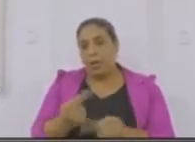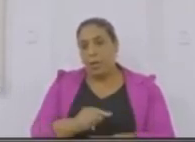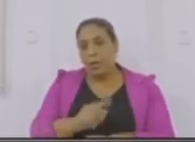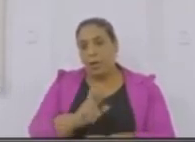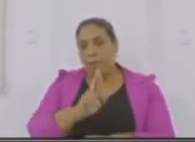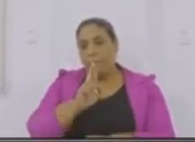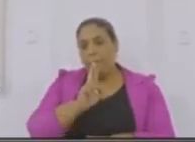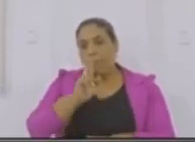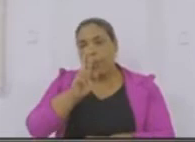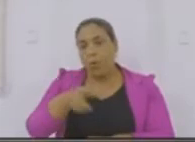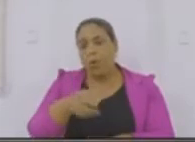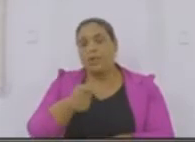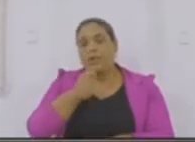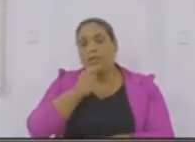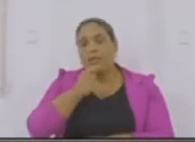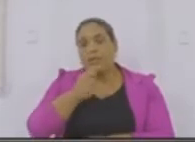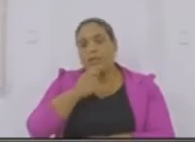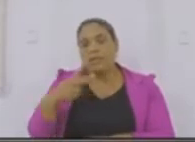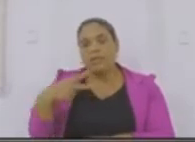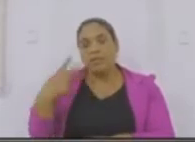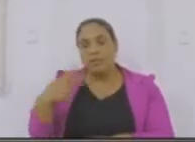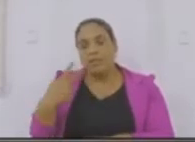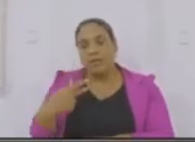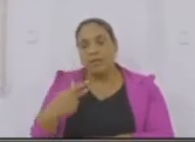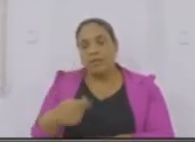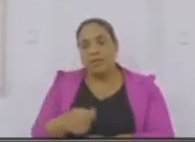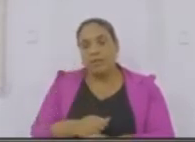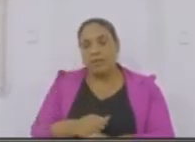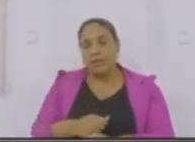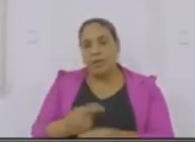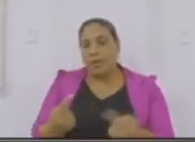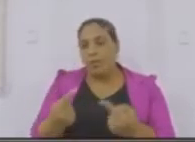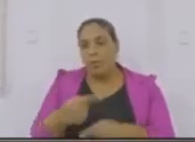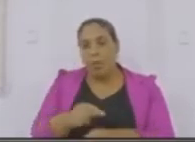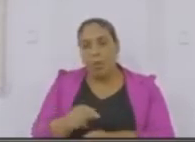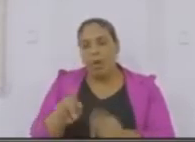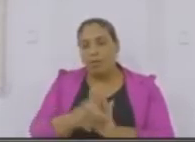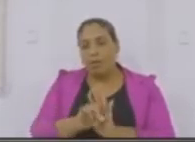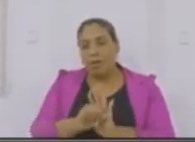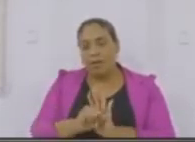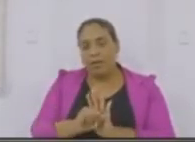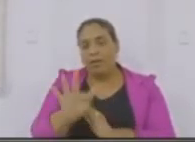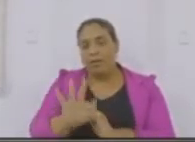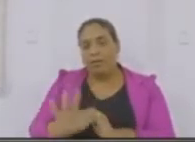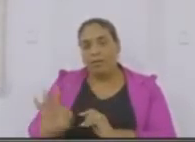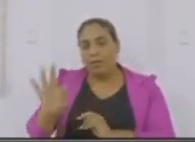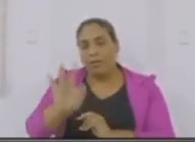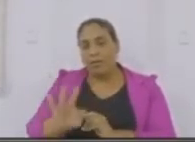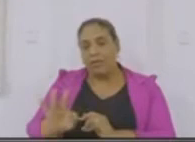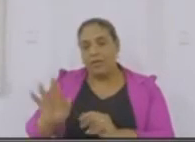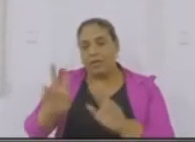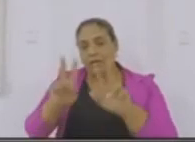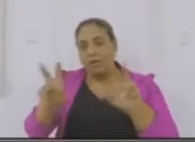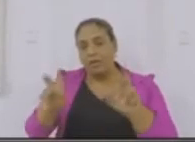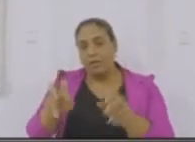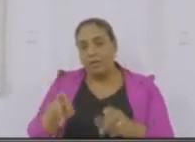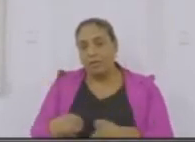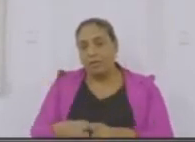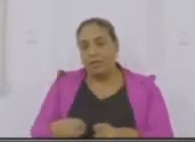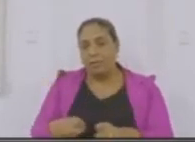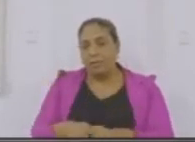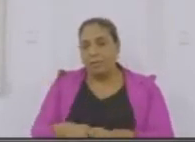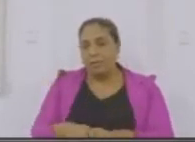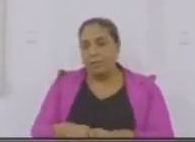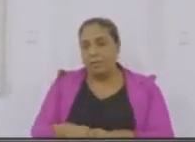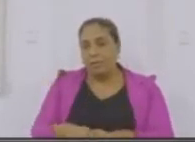requerimentos dos vereadores, em clara ofensa à lei orgânica municipal, Constituição Federal e dar mais leis que regem o tema, que não podendo haver inércia